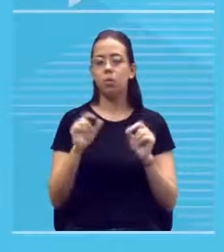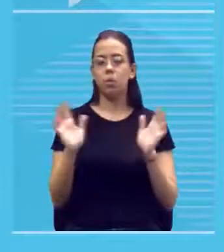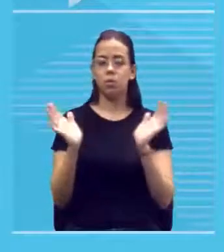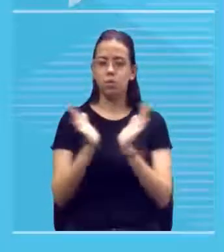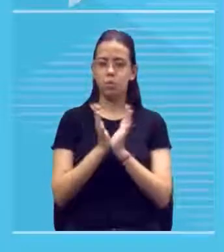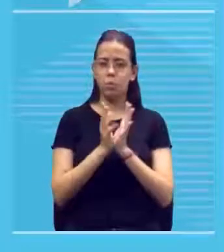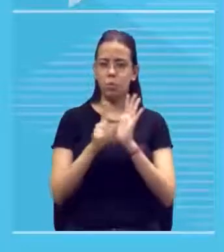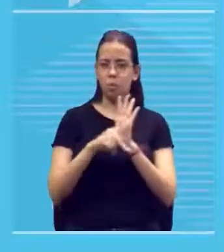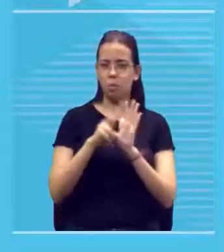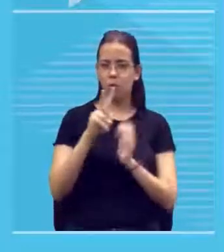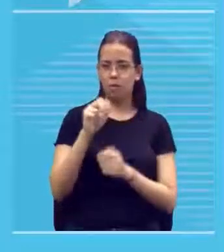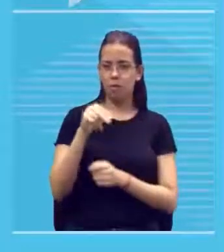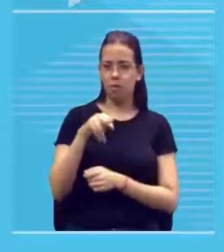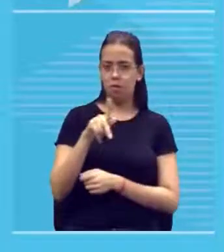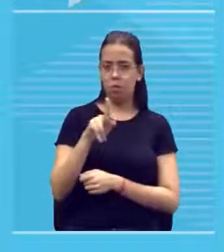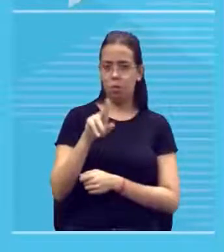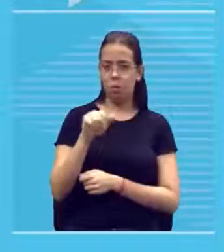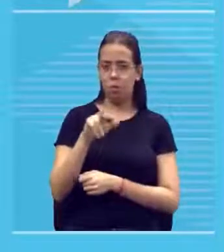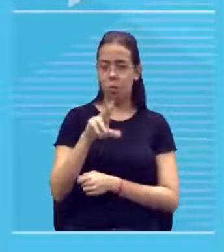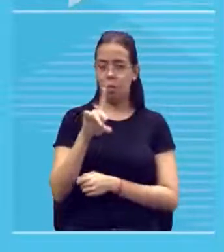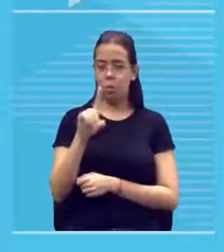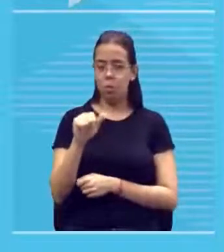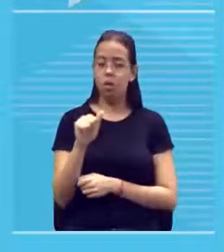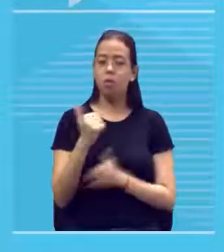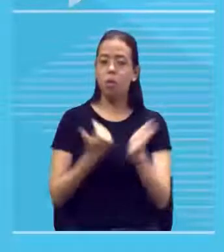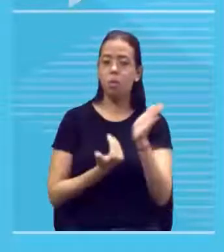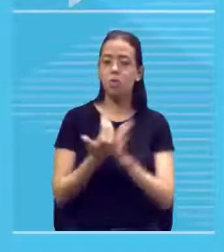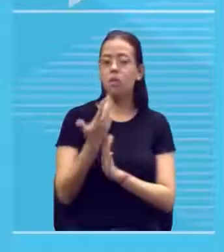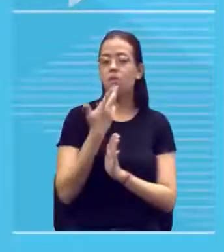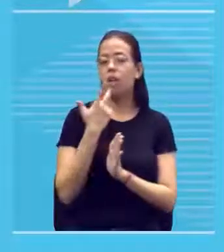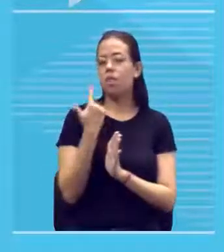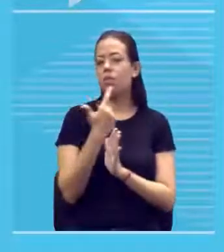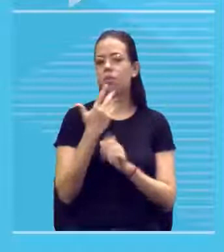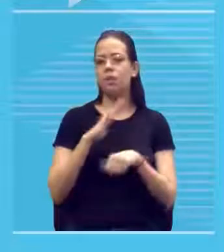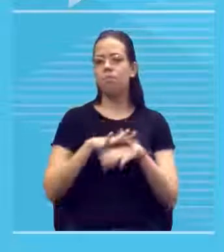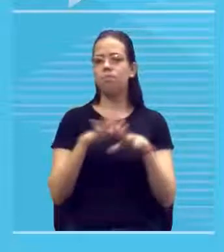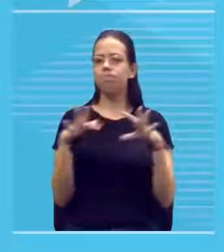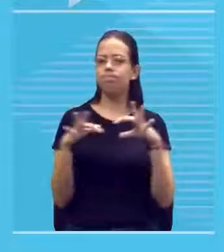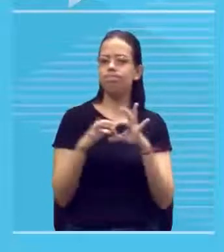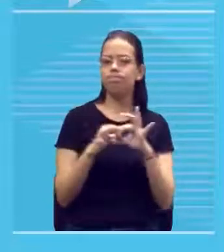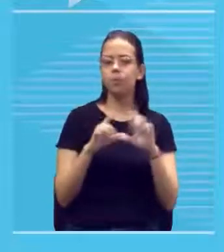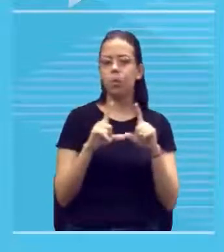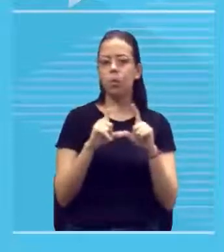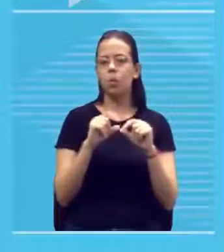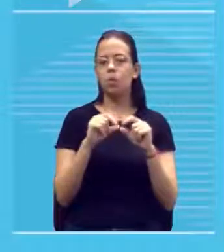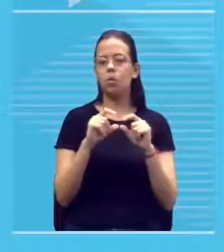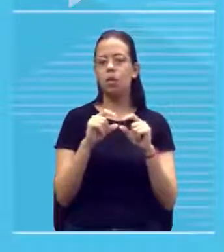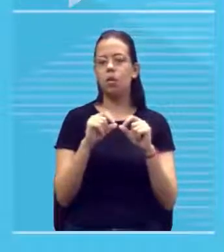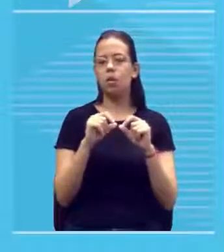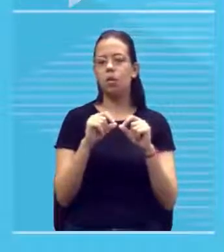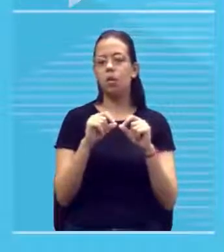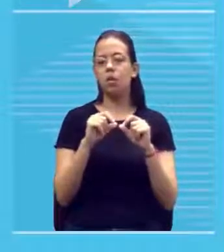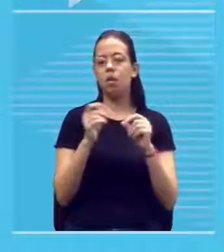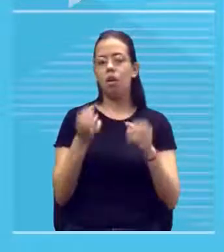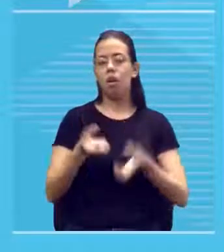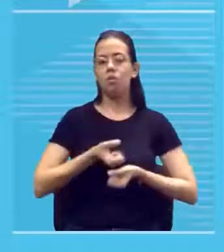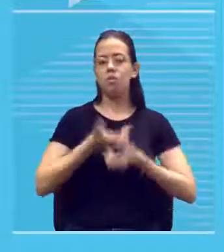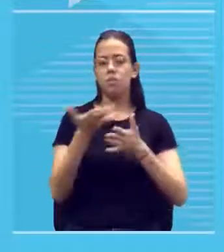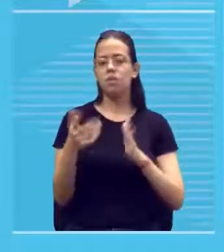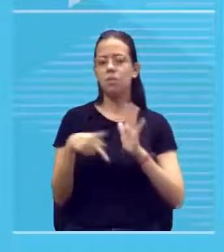chegaram e disseram pronto a partir daqui ninguém vai ficar mais preso a essa expressão fotográfica da realidade